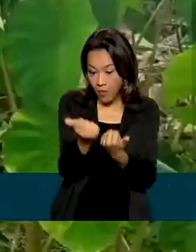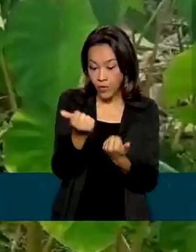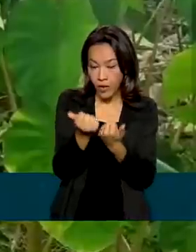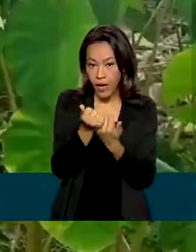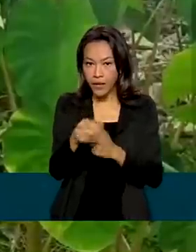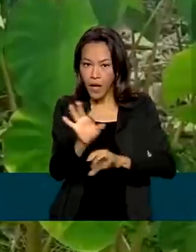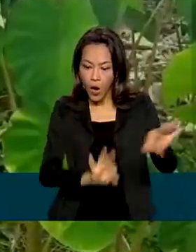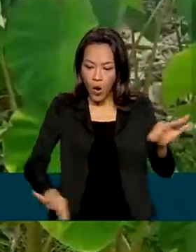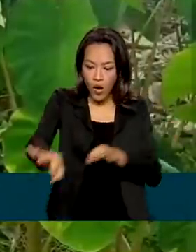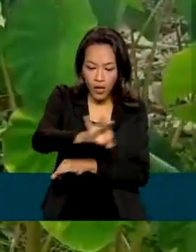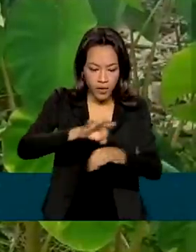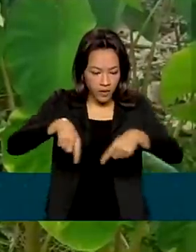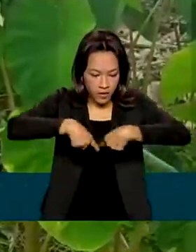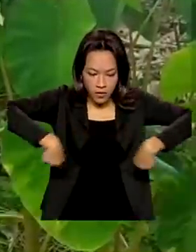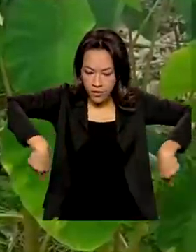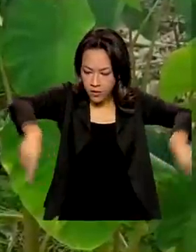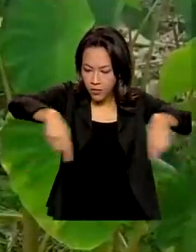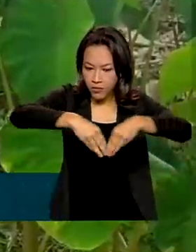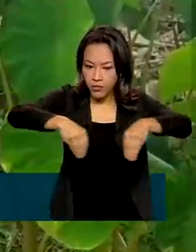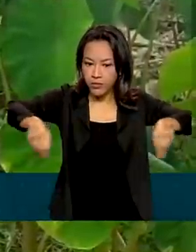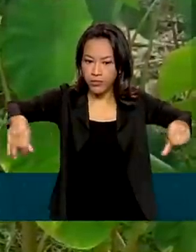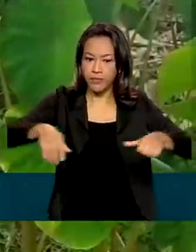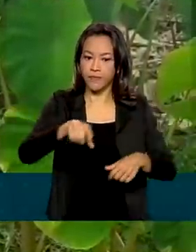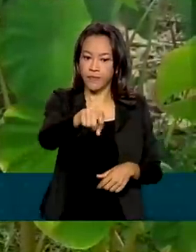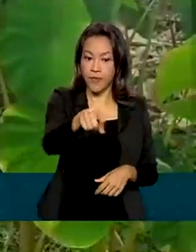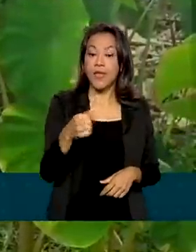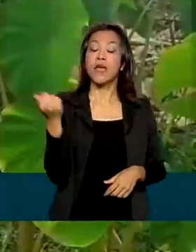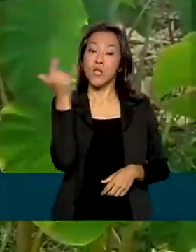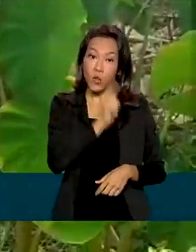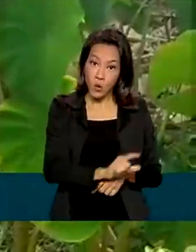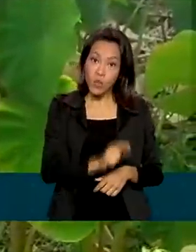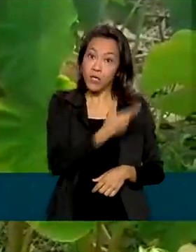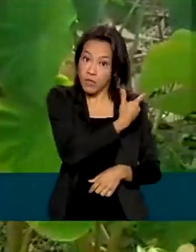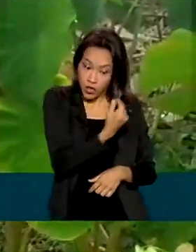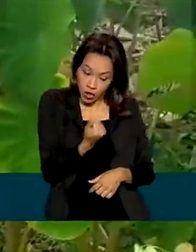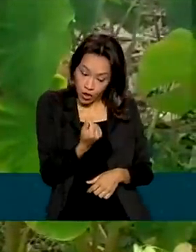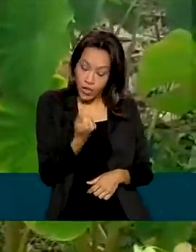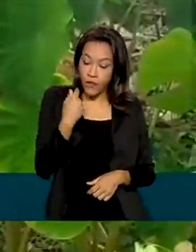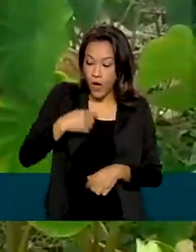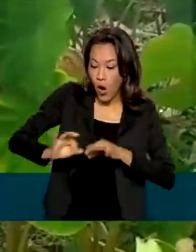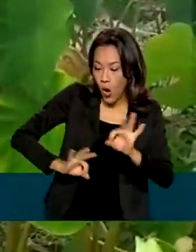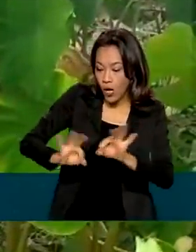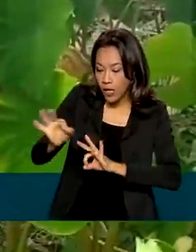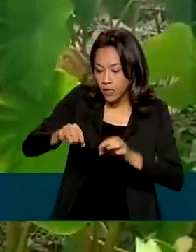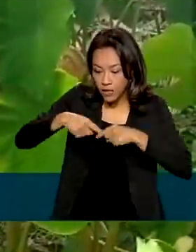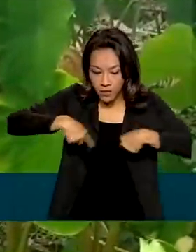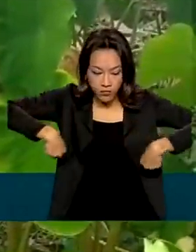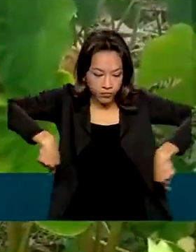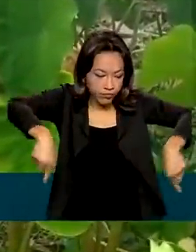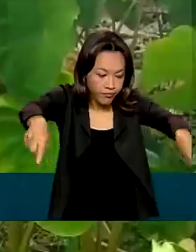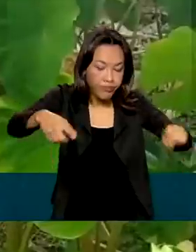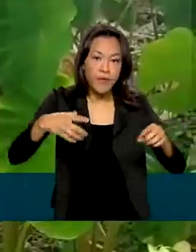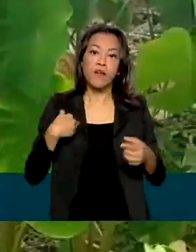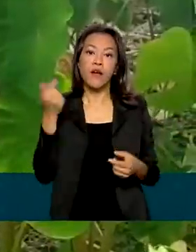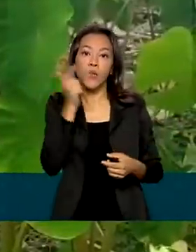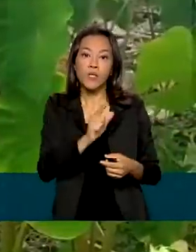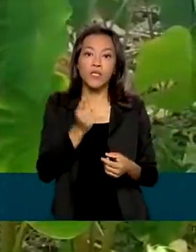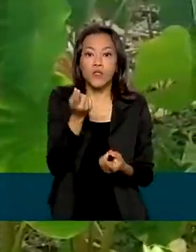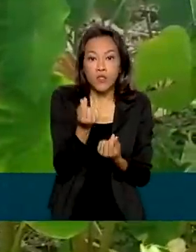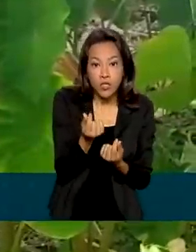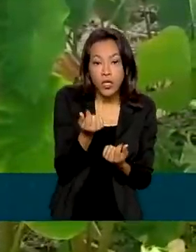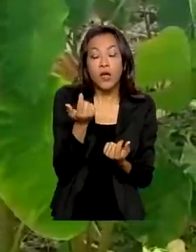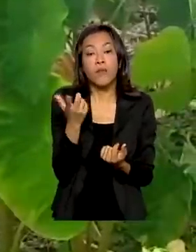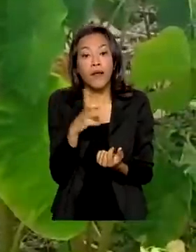terreno. É através desses créditos que a gente vai organizando os lotes, vai obtendo recursos para poder